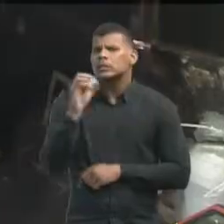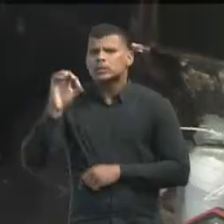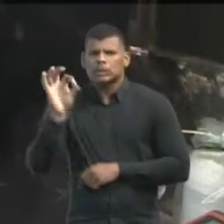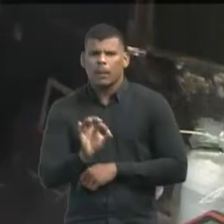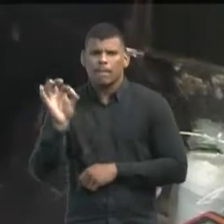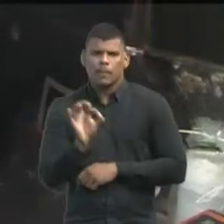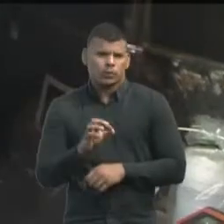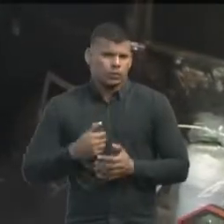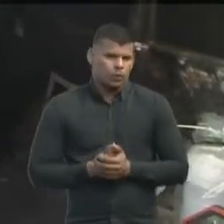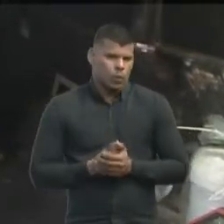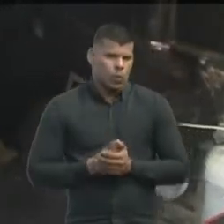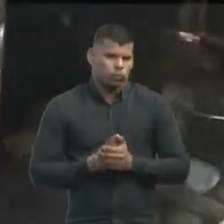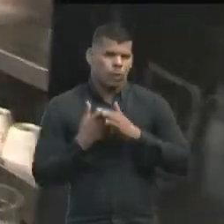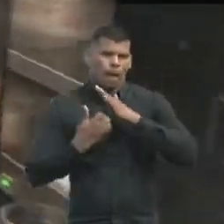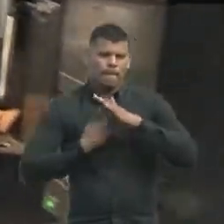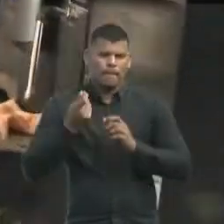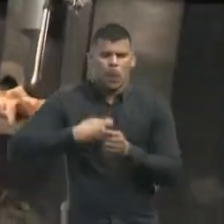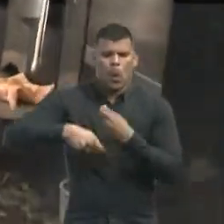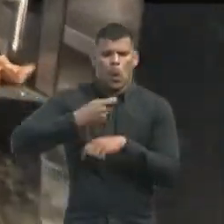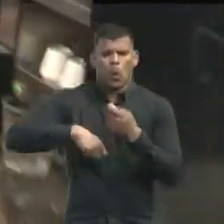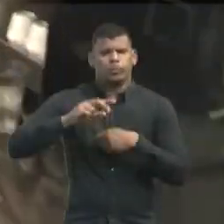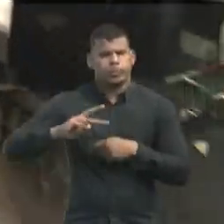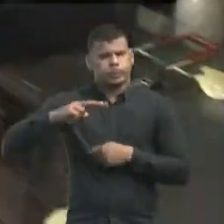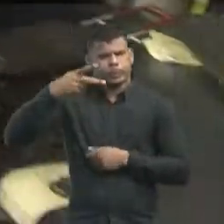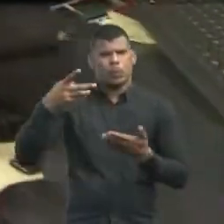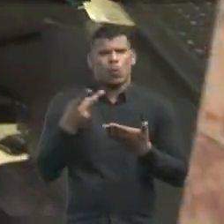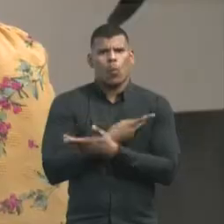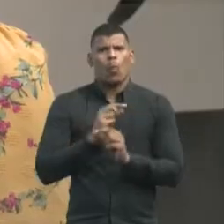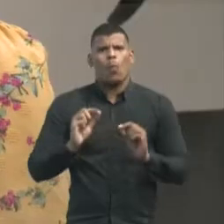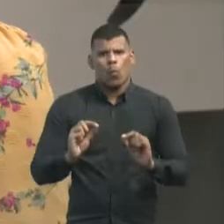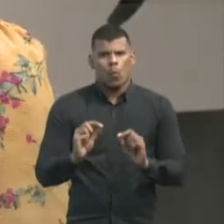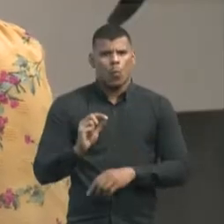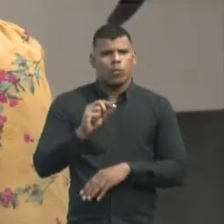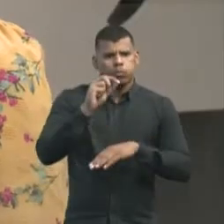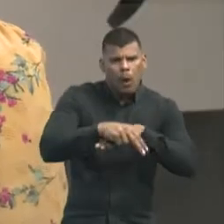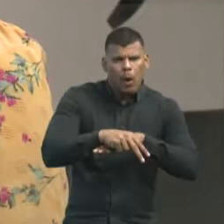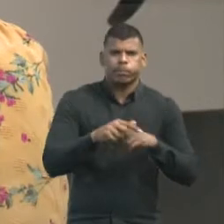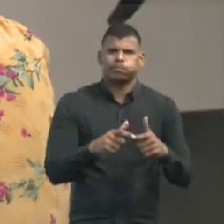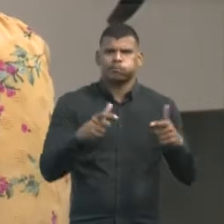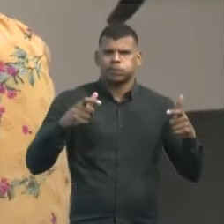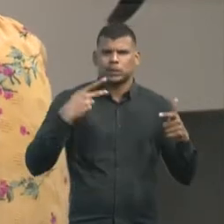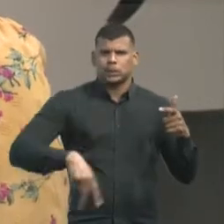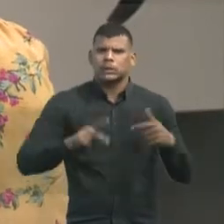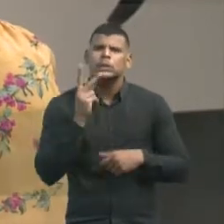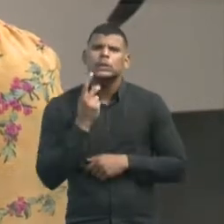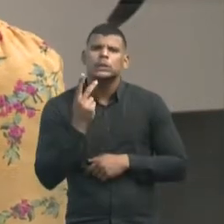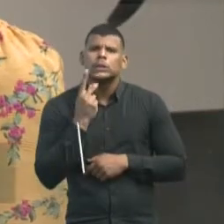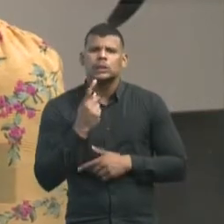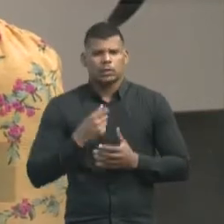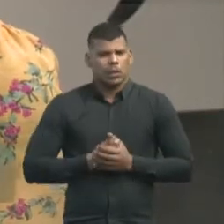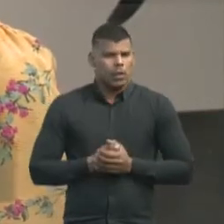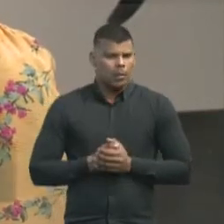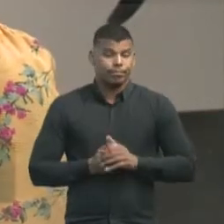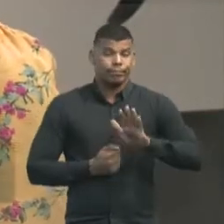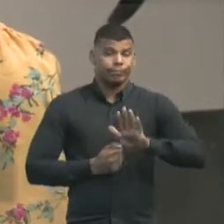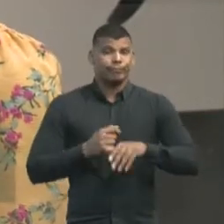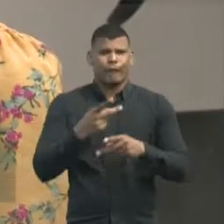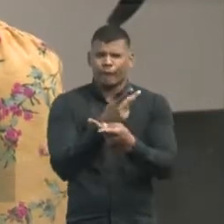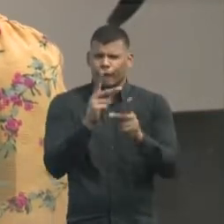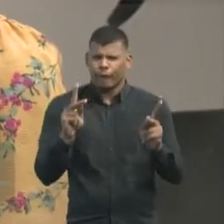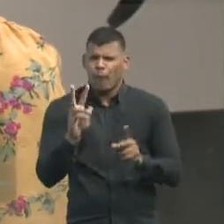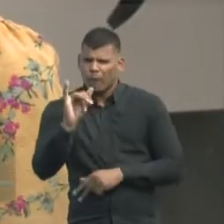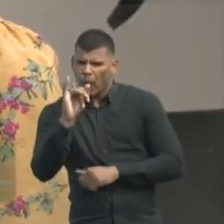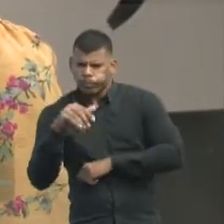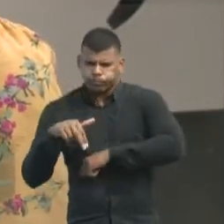pequenos negócios têm crescido e seguem garantindo a ocupação no Ceará. Quando você vai andar nas pequenas cidades e nos bairros, você